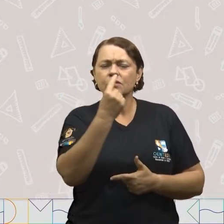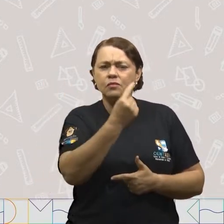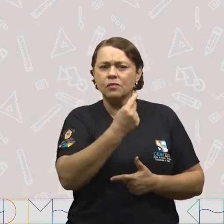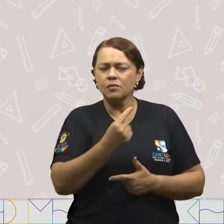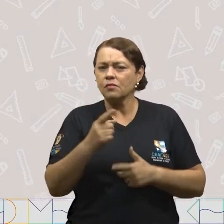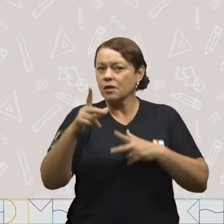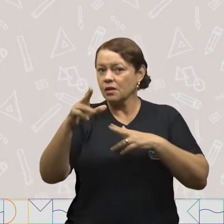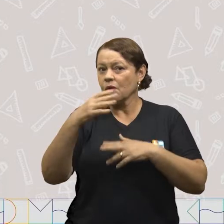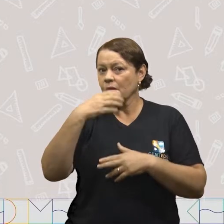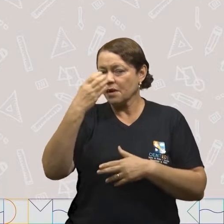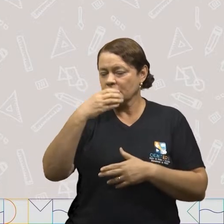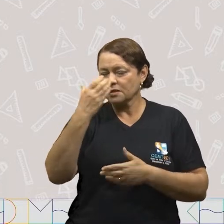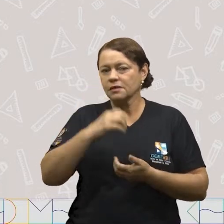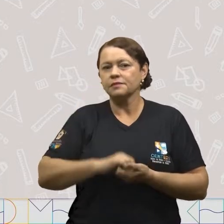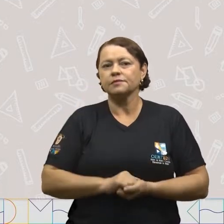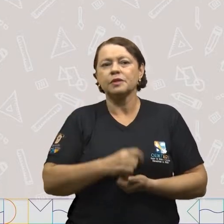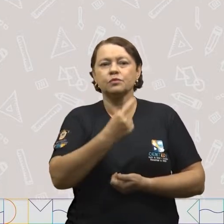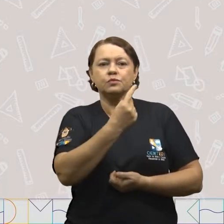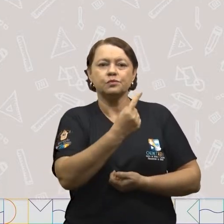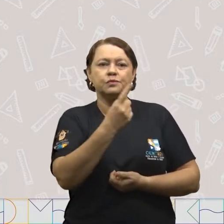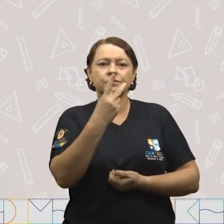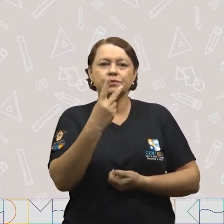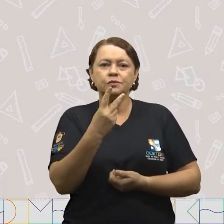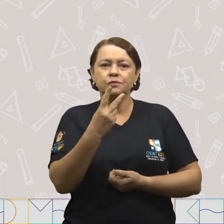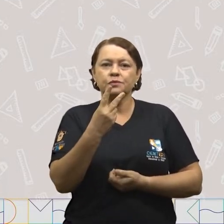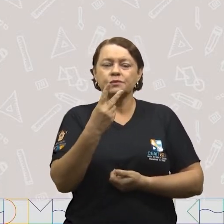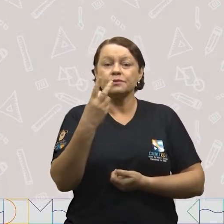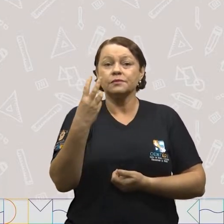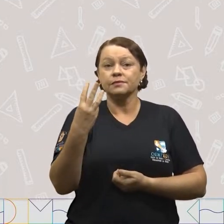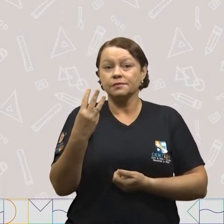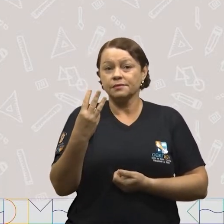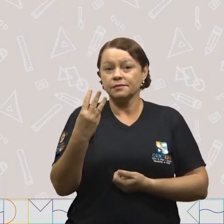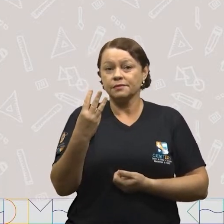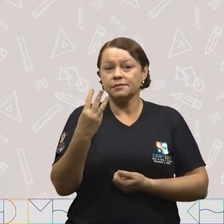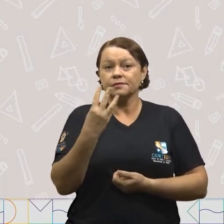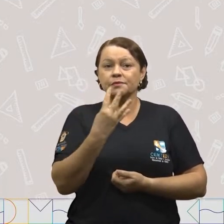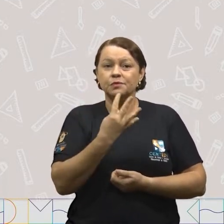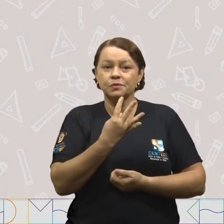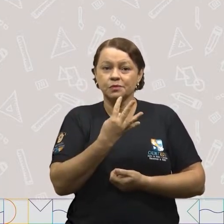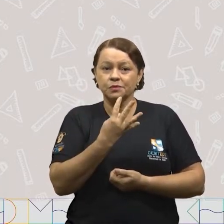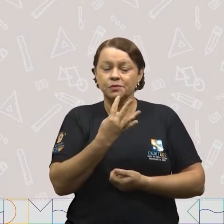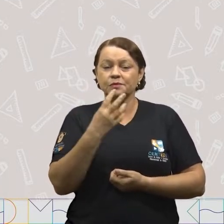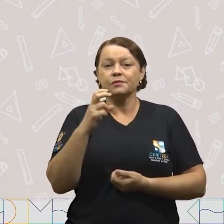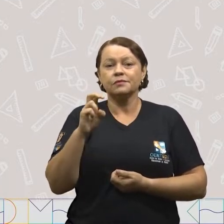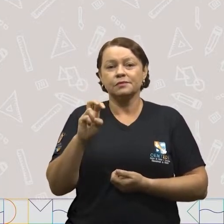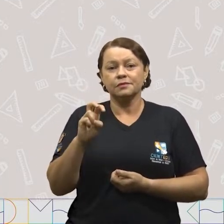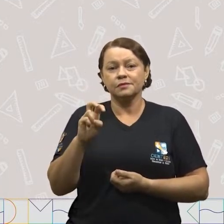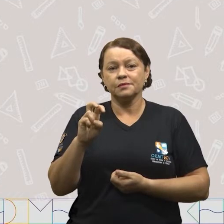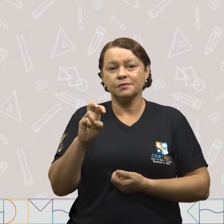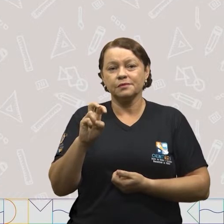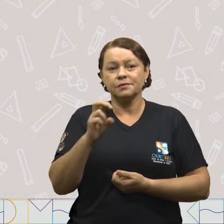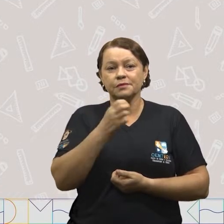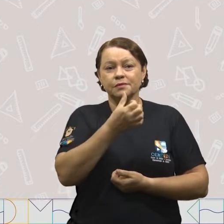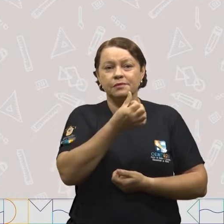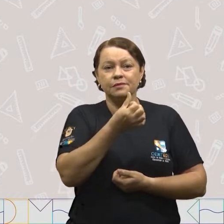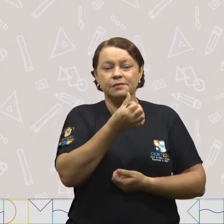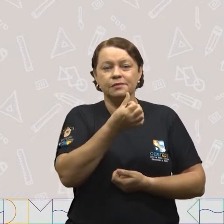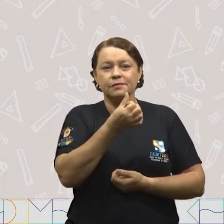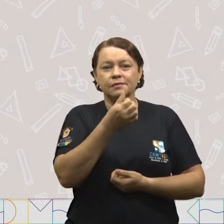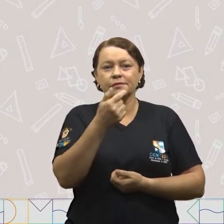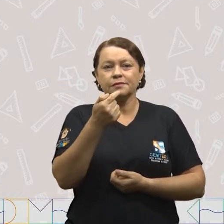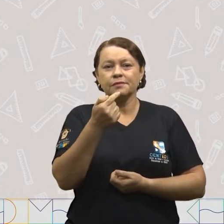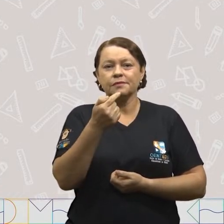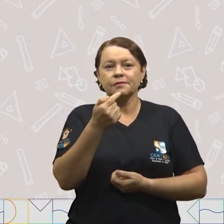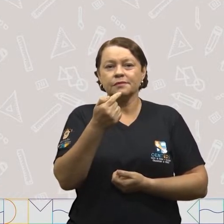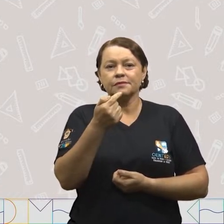Vamos contar? Uma, duas, três, quatro, cinco, seis,